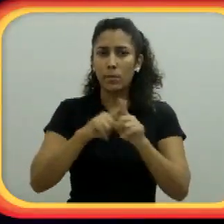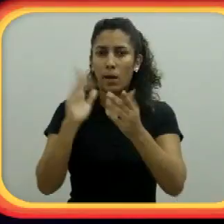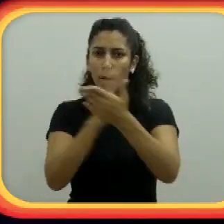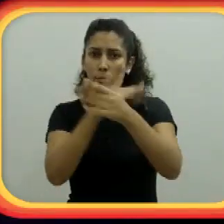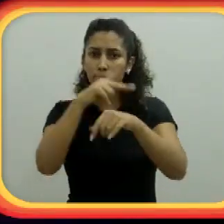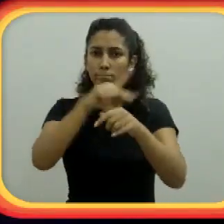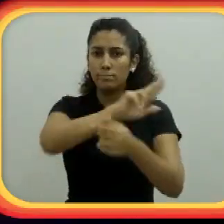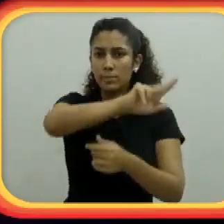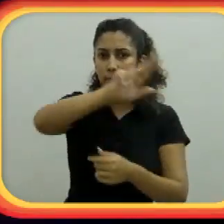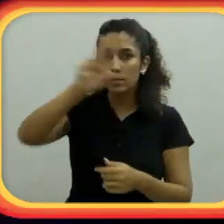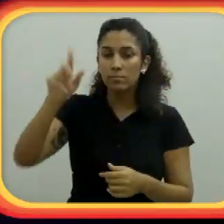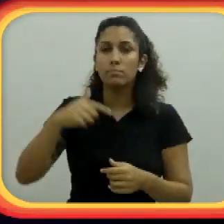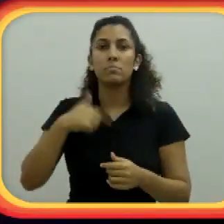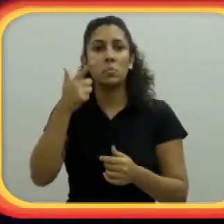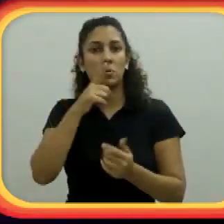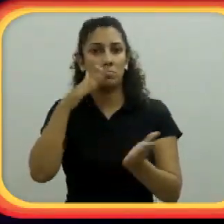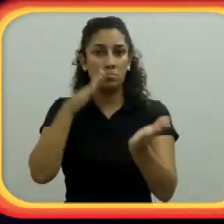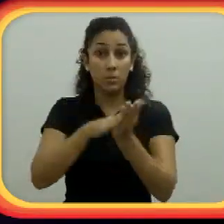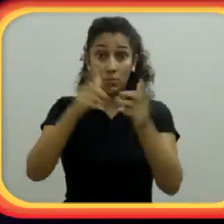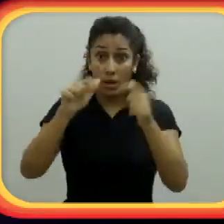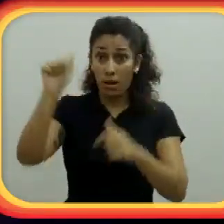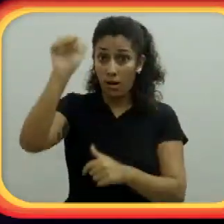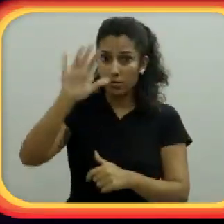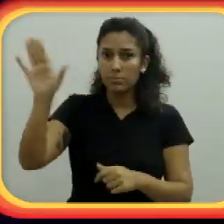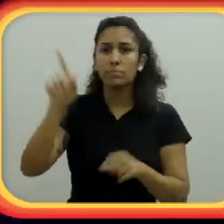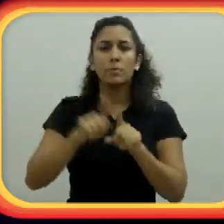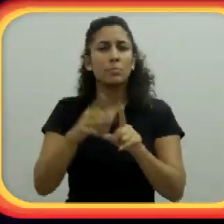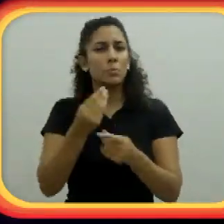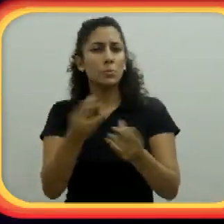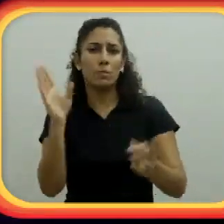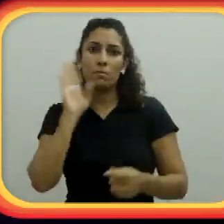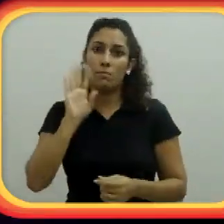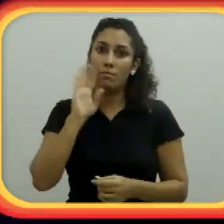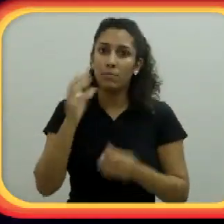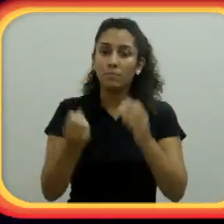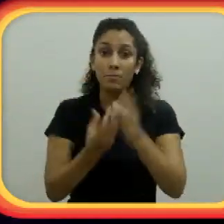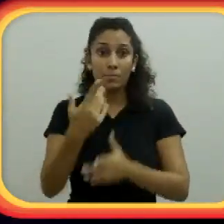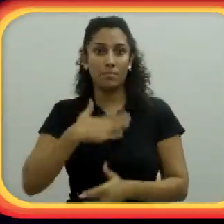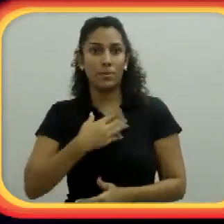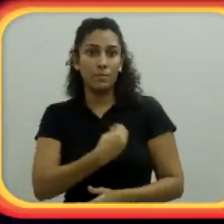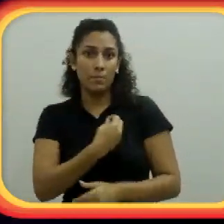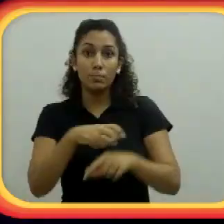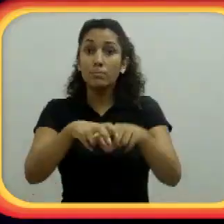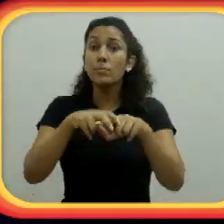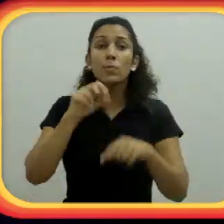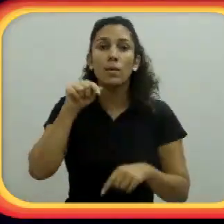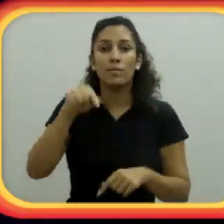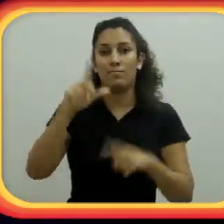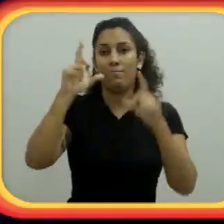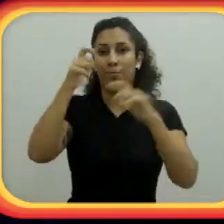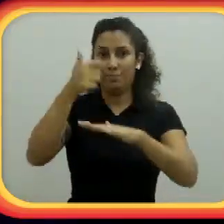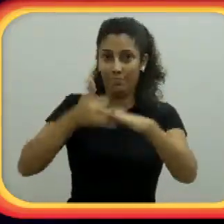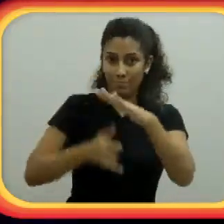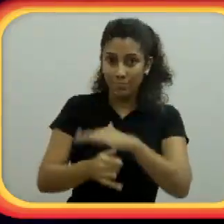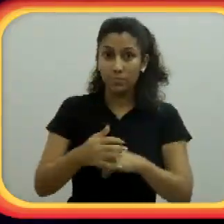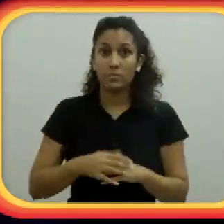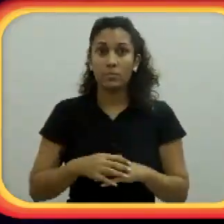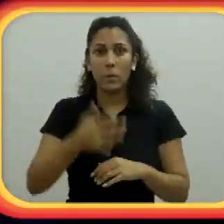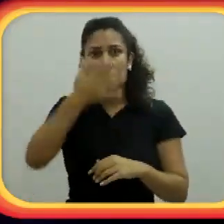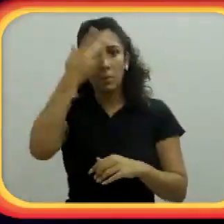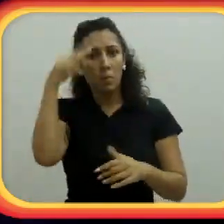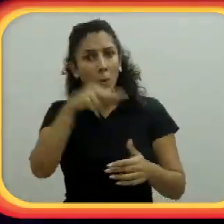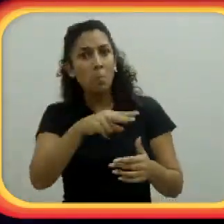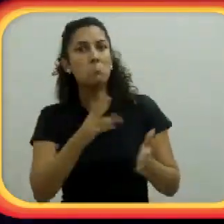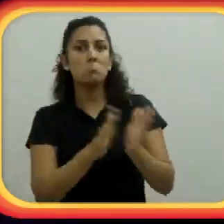Ásia, tem um monte de coisa legal que surgiu na minha vida por causa da fotografia subaquática. E as pessoas se impressionam muito com as fotos, porque